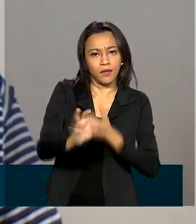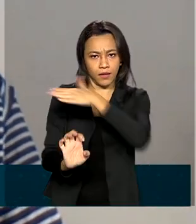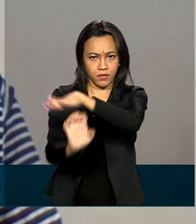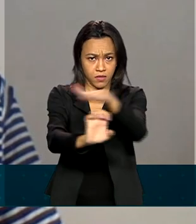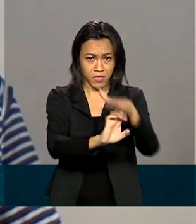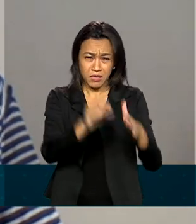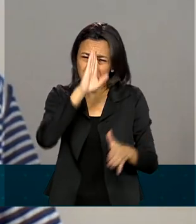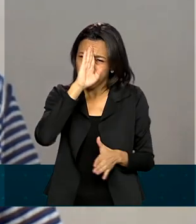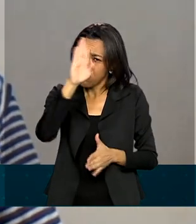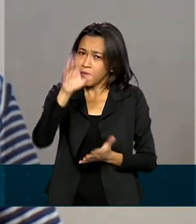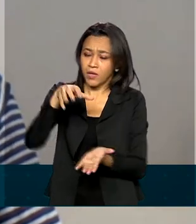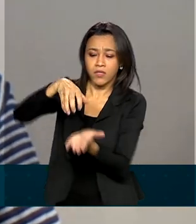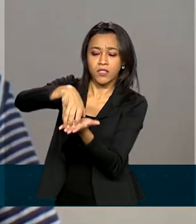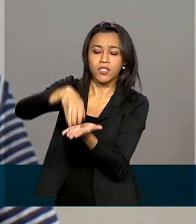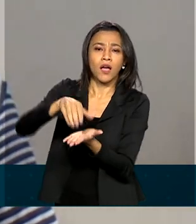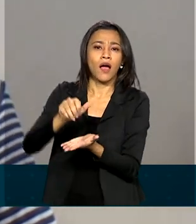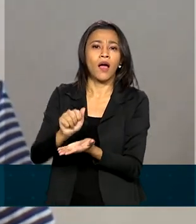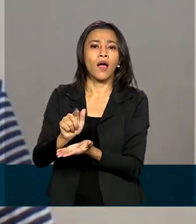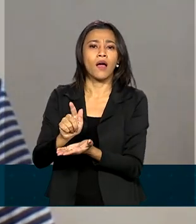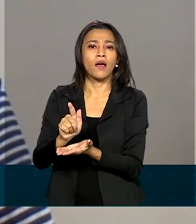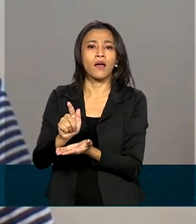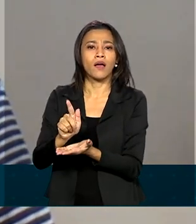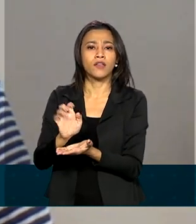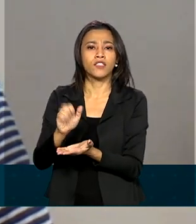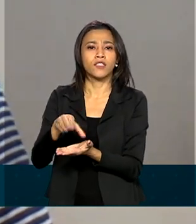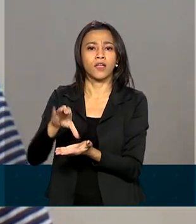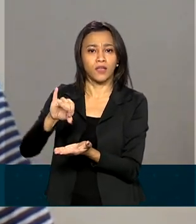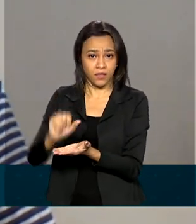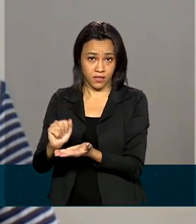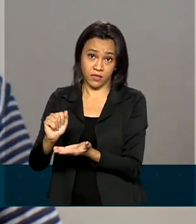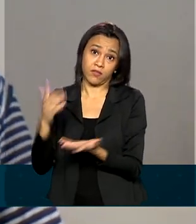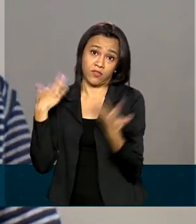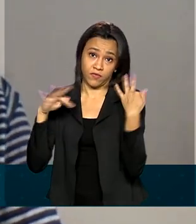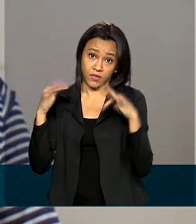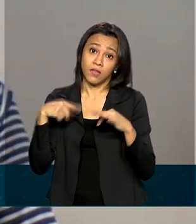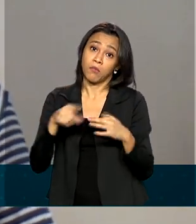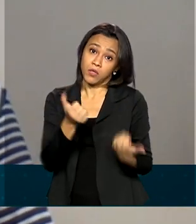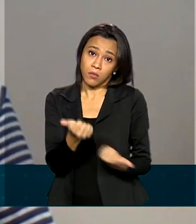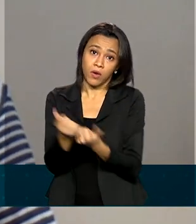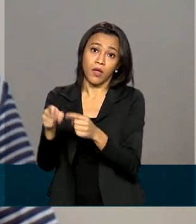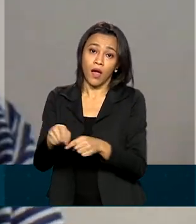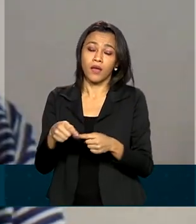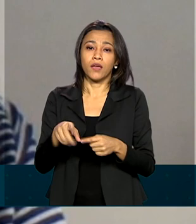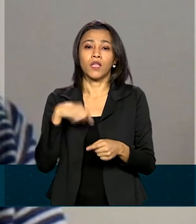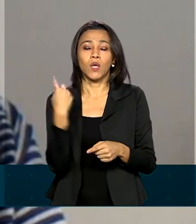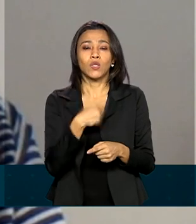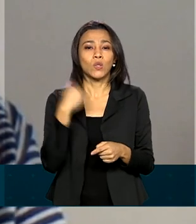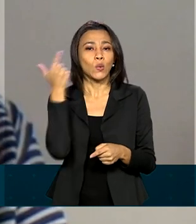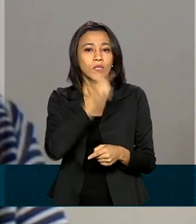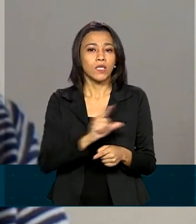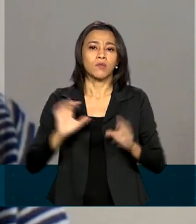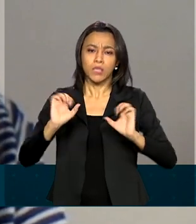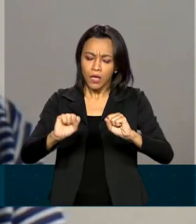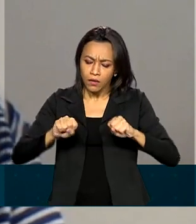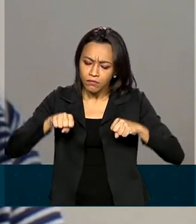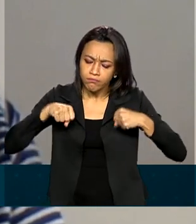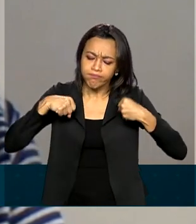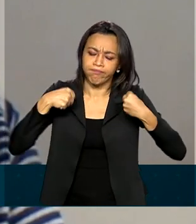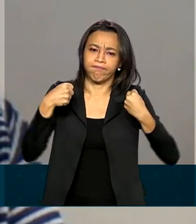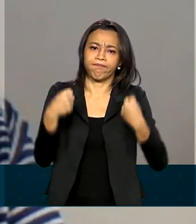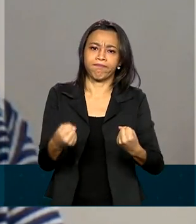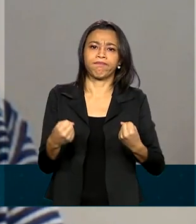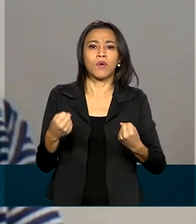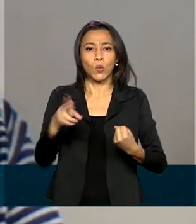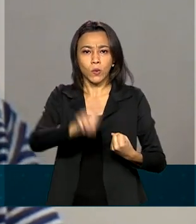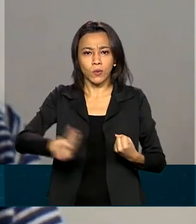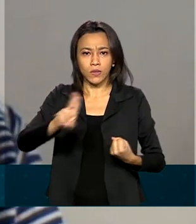agências de viagens, e que nos traga um fôlego para que a gente possa recuperar através desse crédito